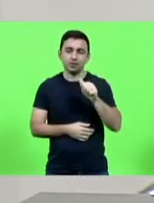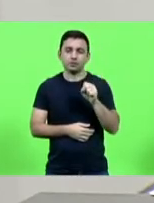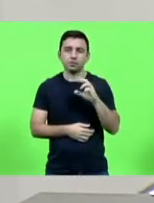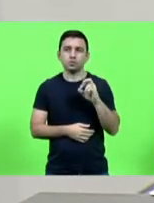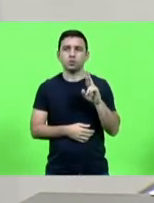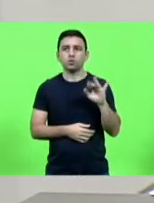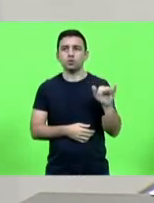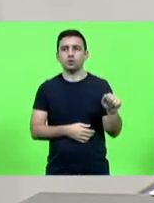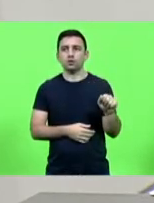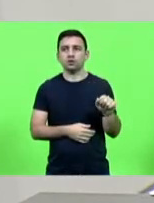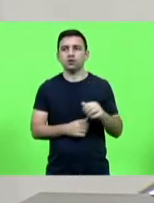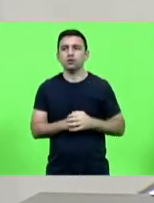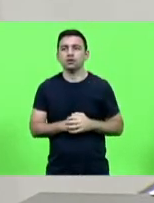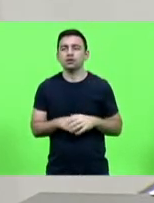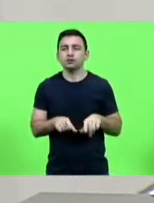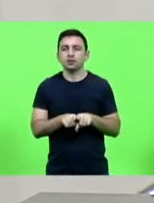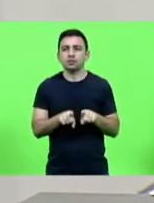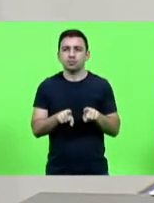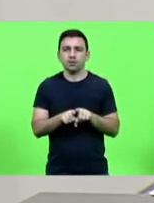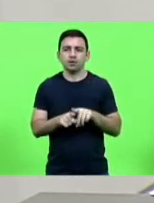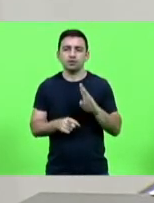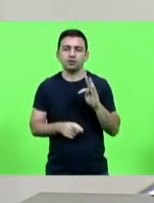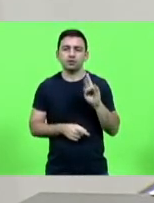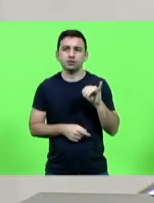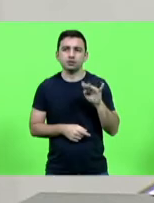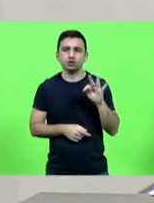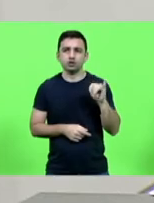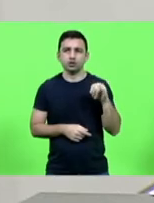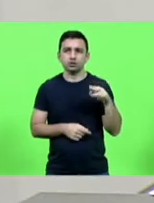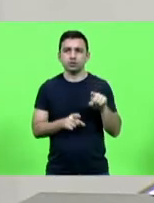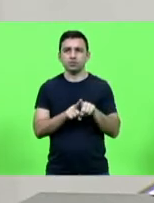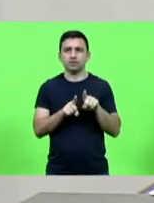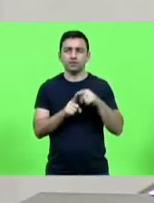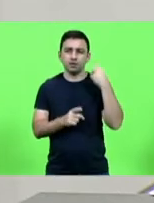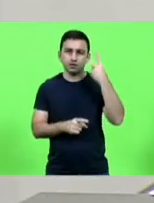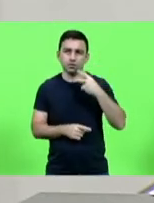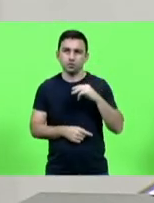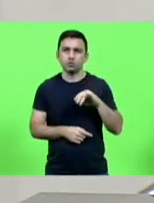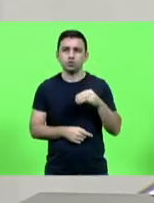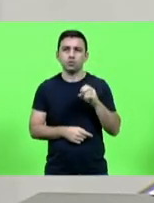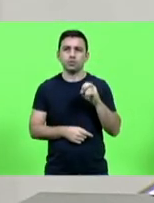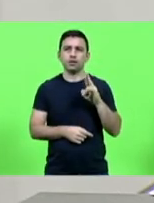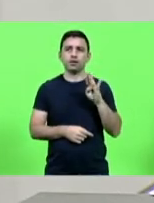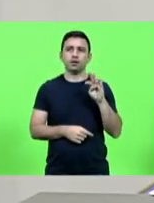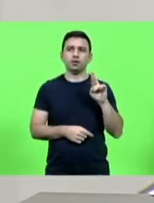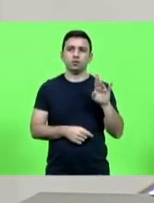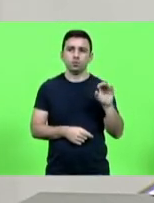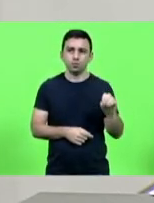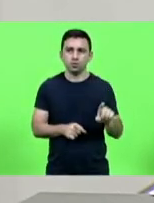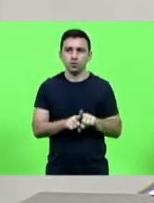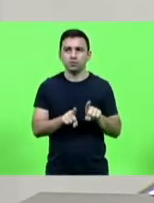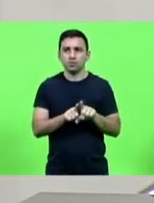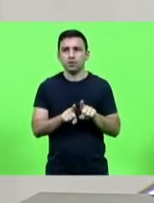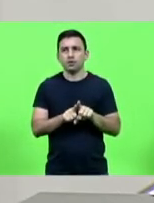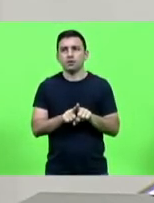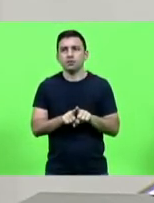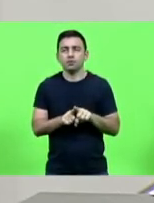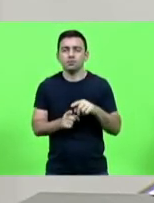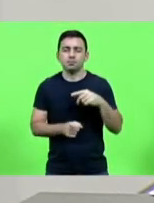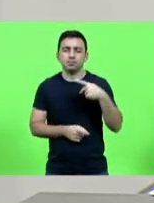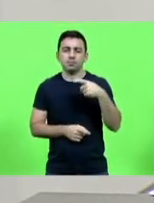Trentini os vereadores Gilberto José Felipe Patrícia Nunes Bassani